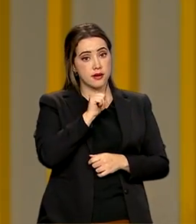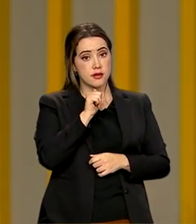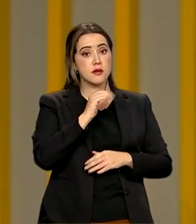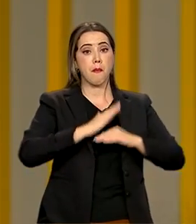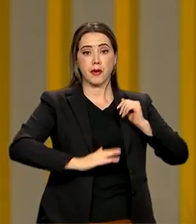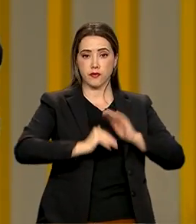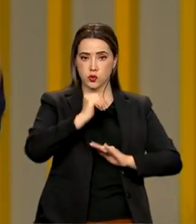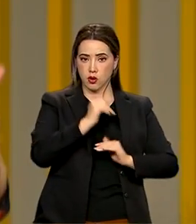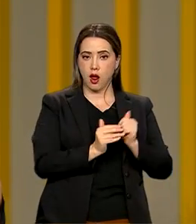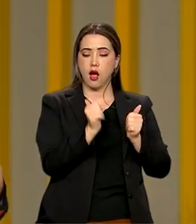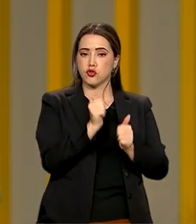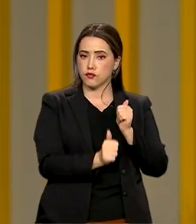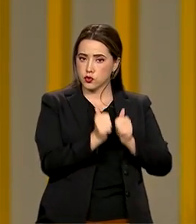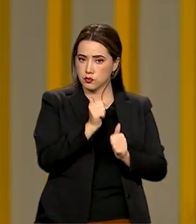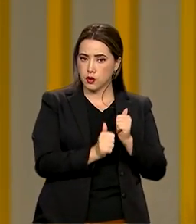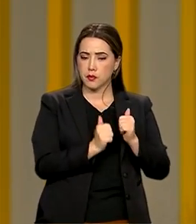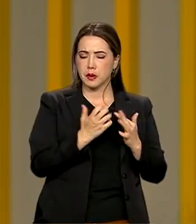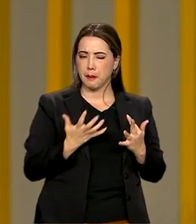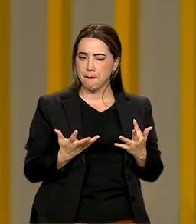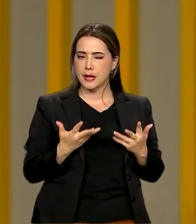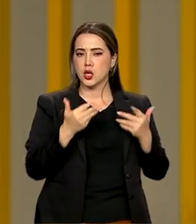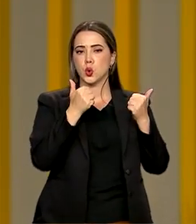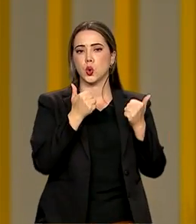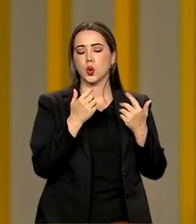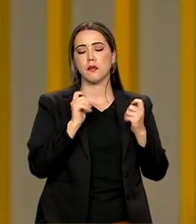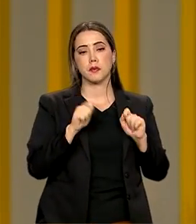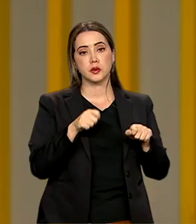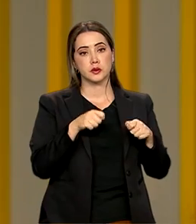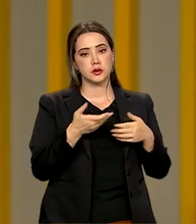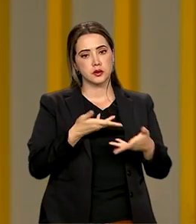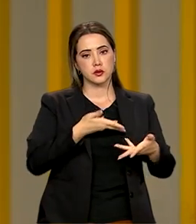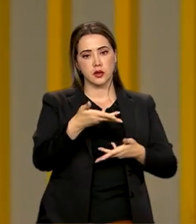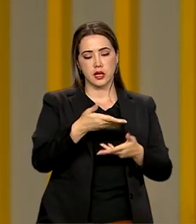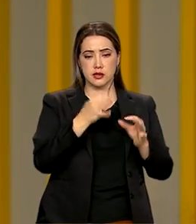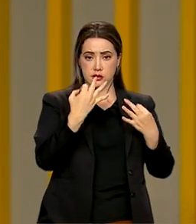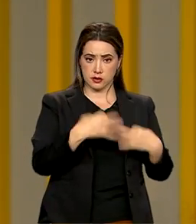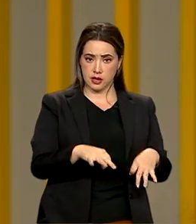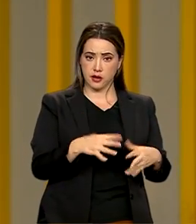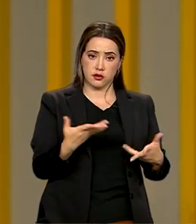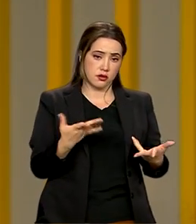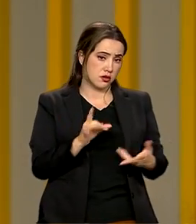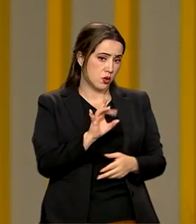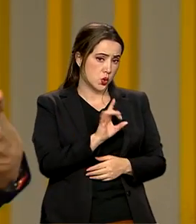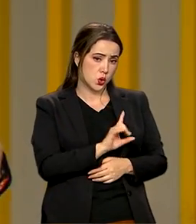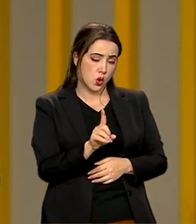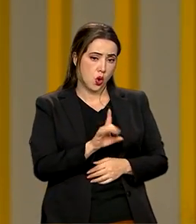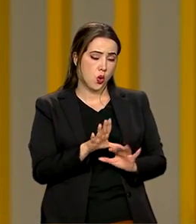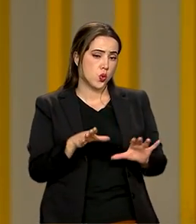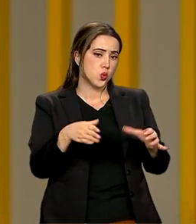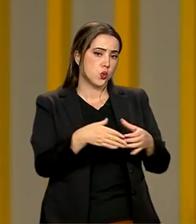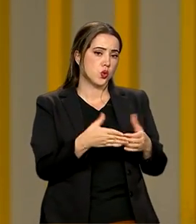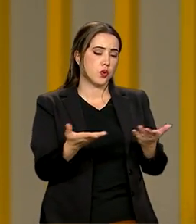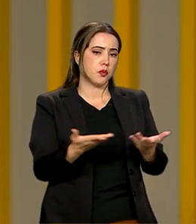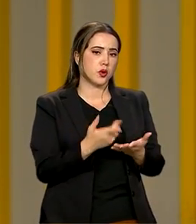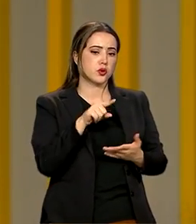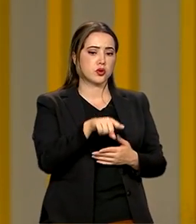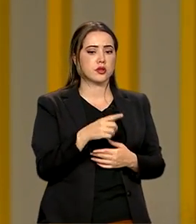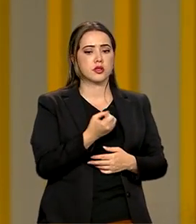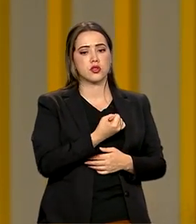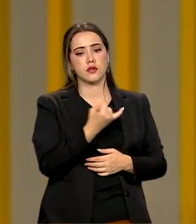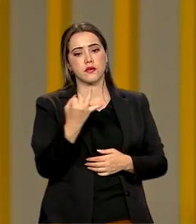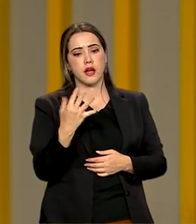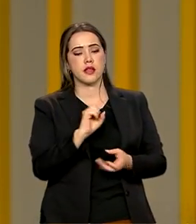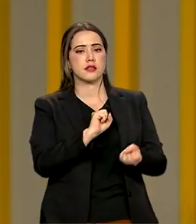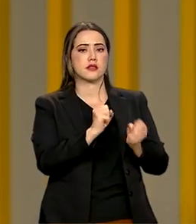para que tenha uma qualidade maior, para que seja uma relação equilibrada e não composta como hoje ainda é composta com muitas